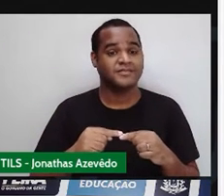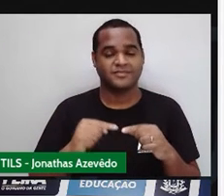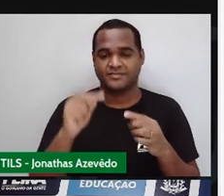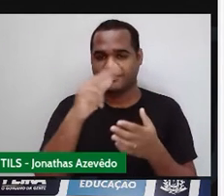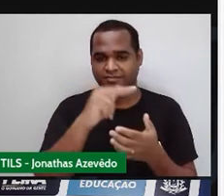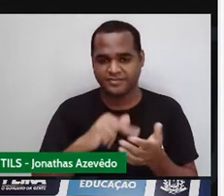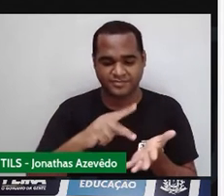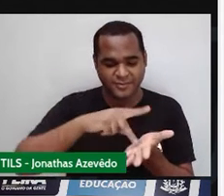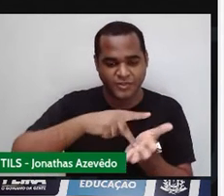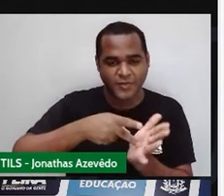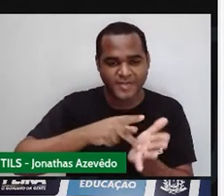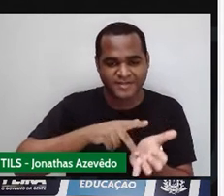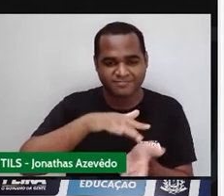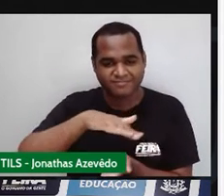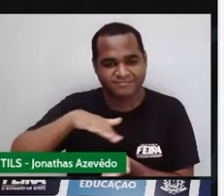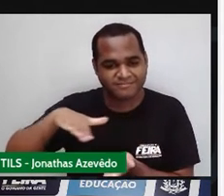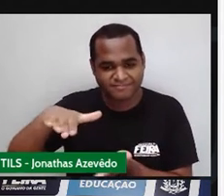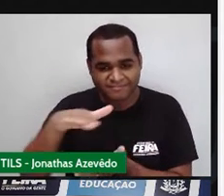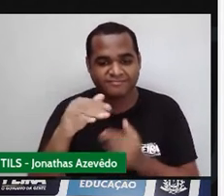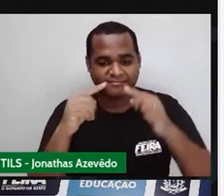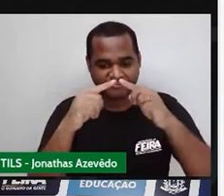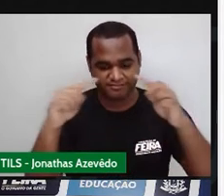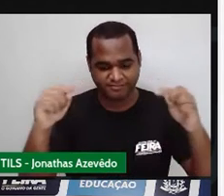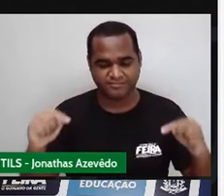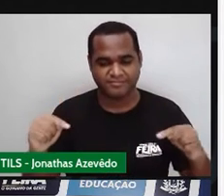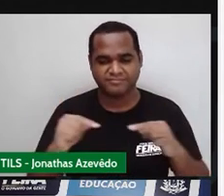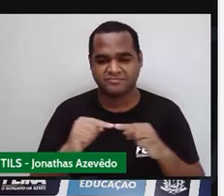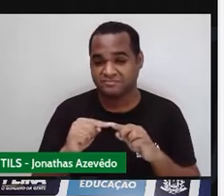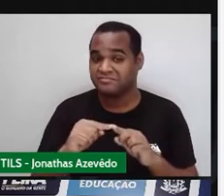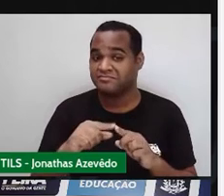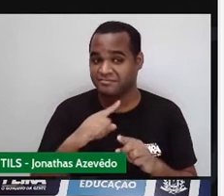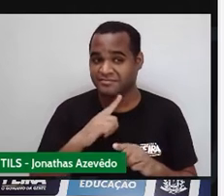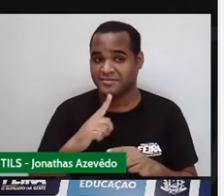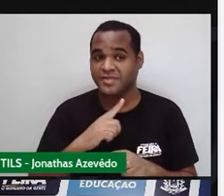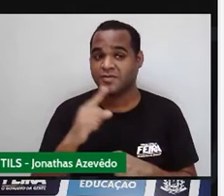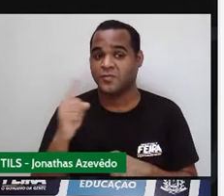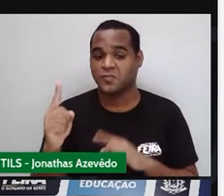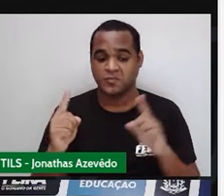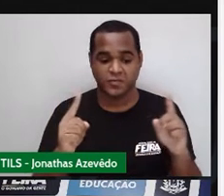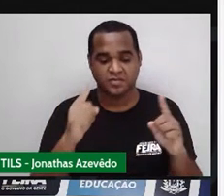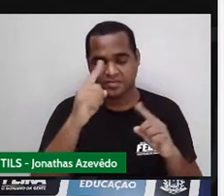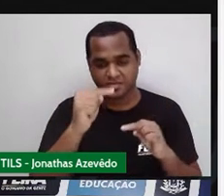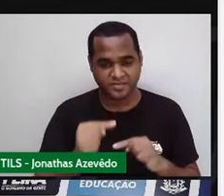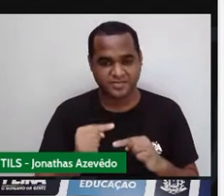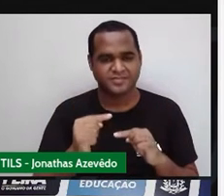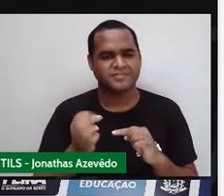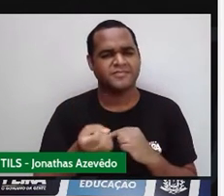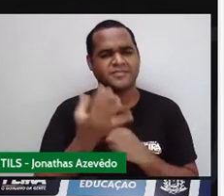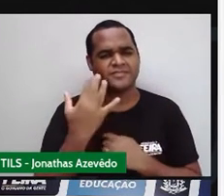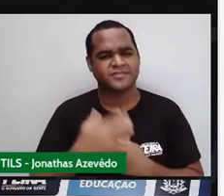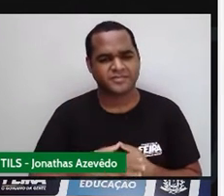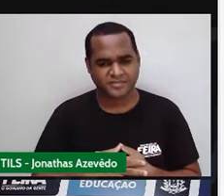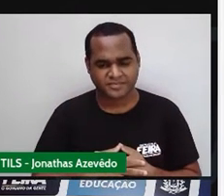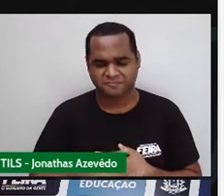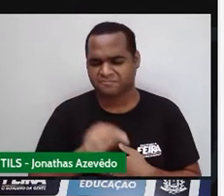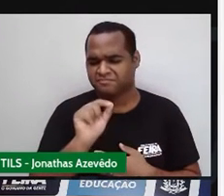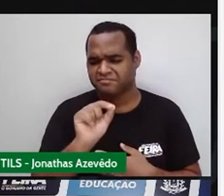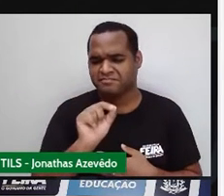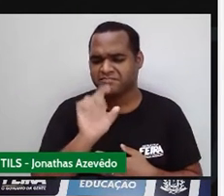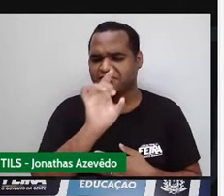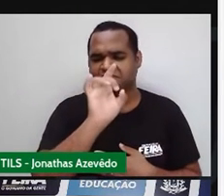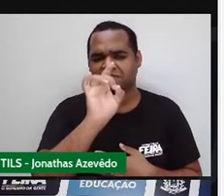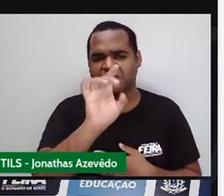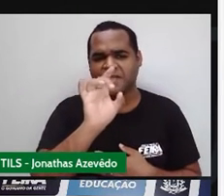figura geométrica plana com quatro lados é essa, né? O que é que tem de especial,